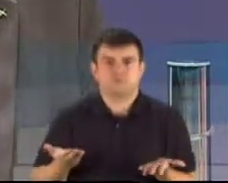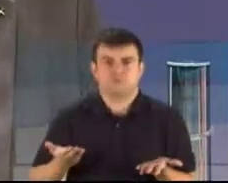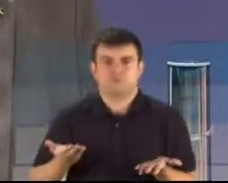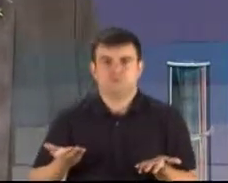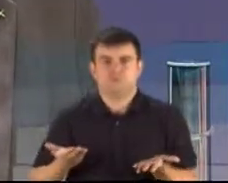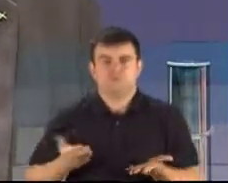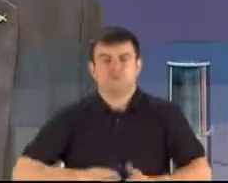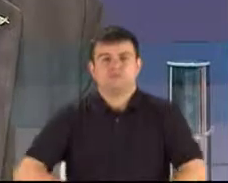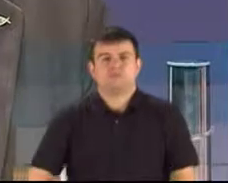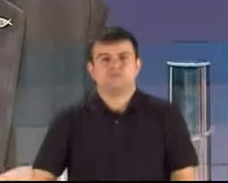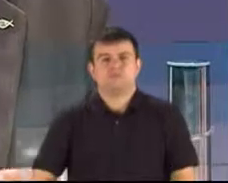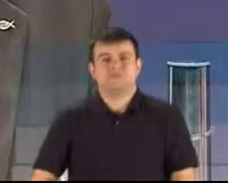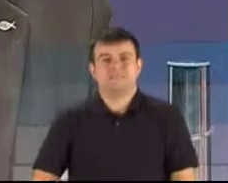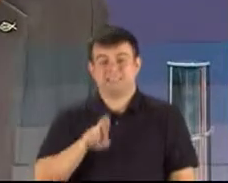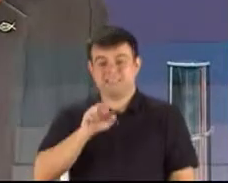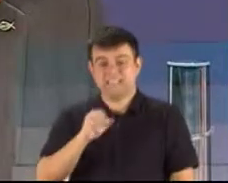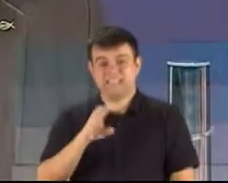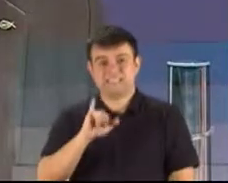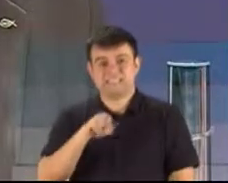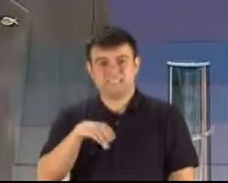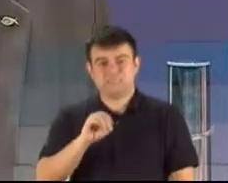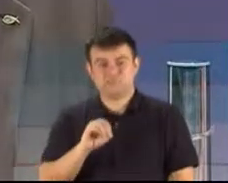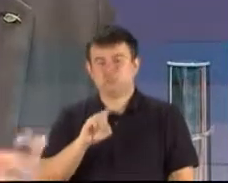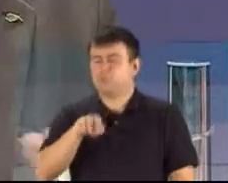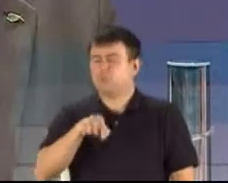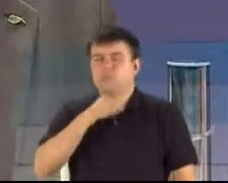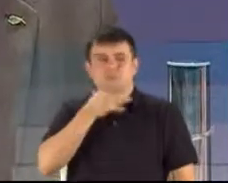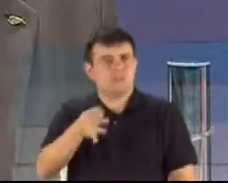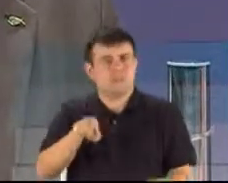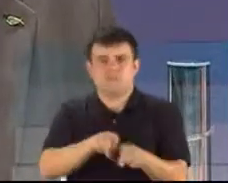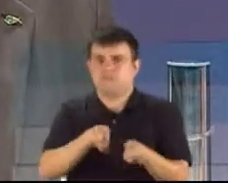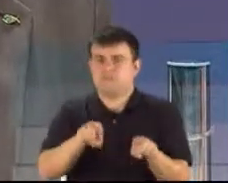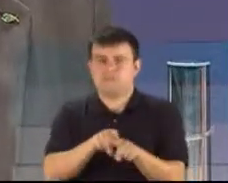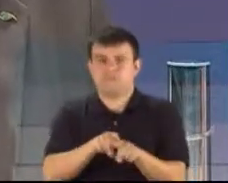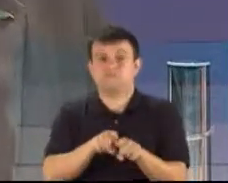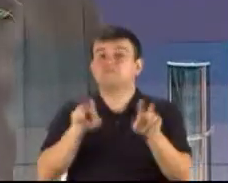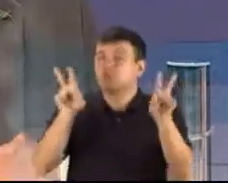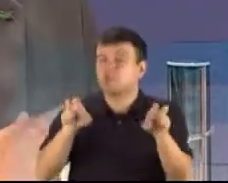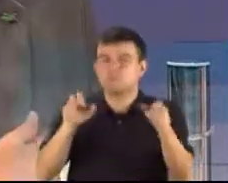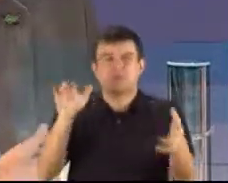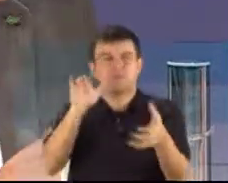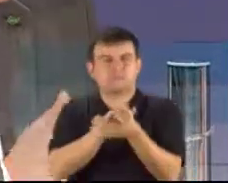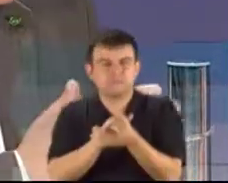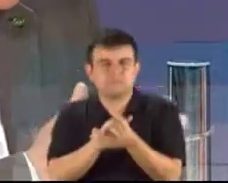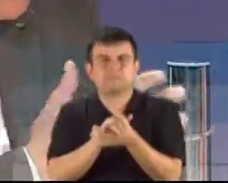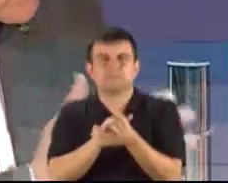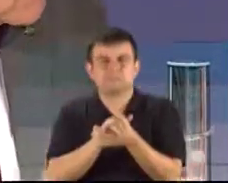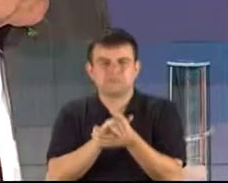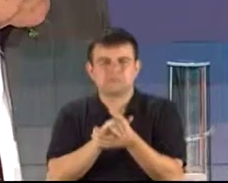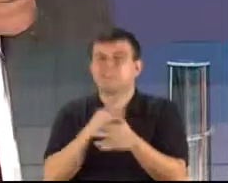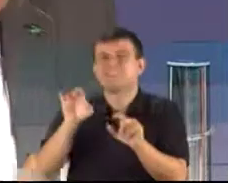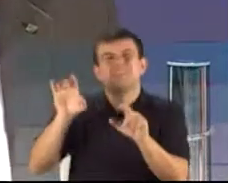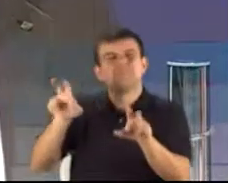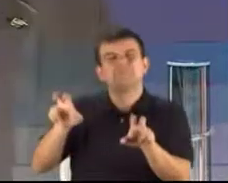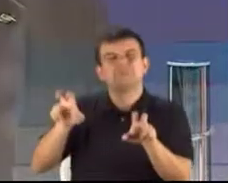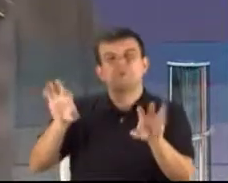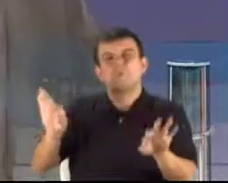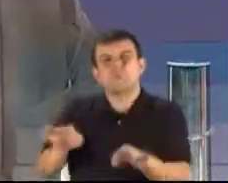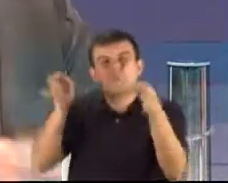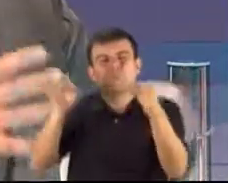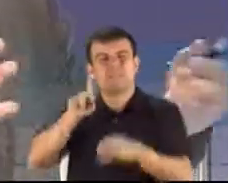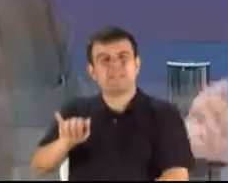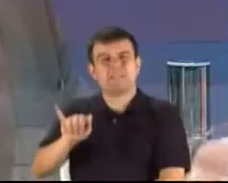racismo, para mim, é uma coisa abominável também. Essa questão do casamento, não é do casamento da cura gay, eu